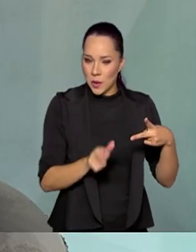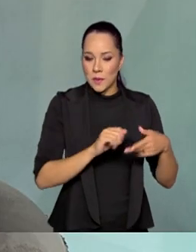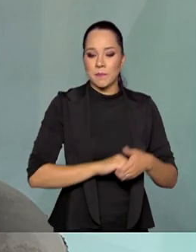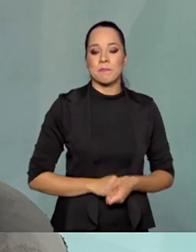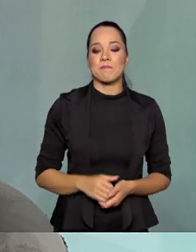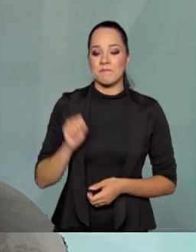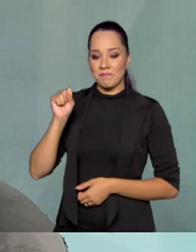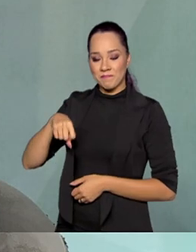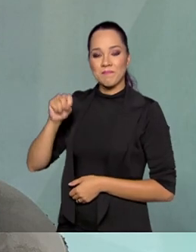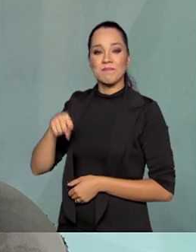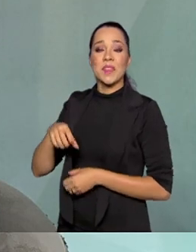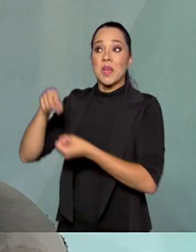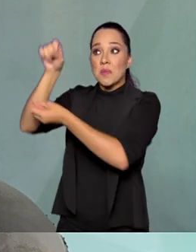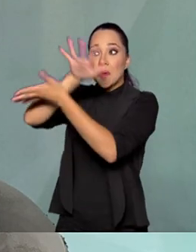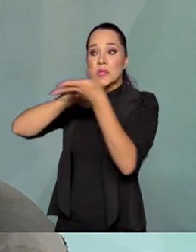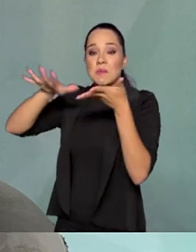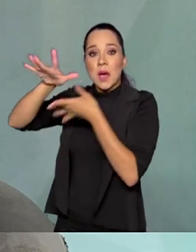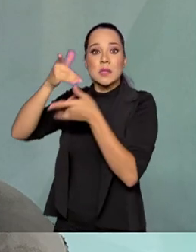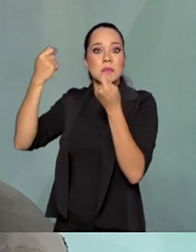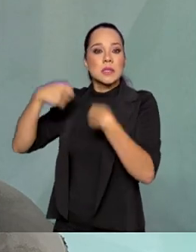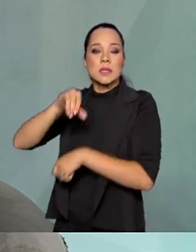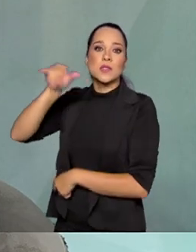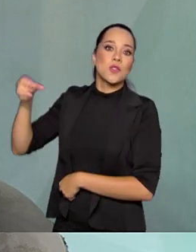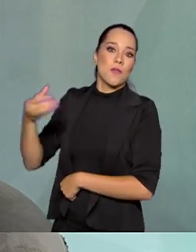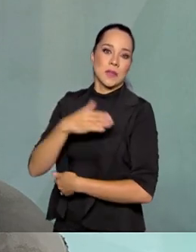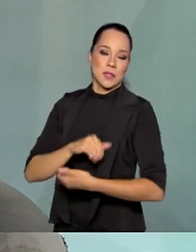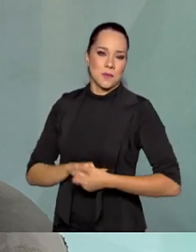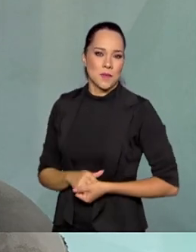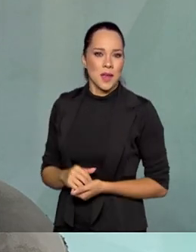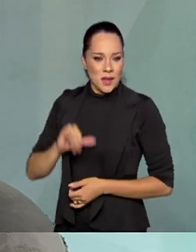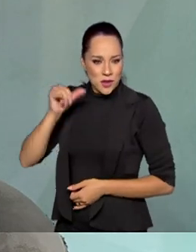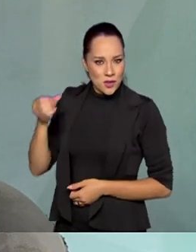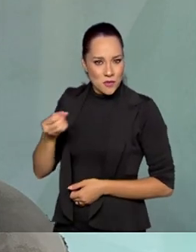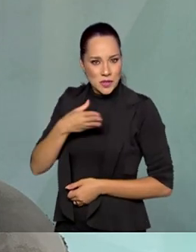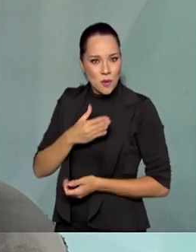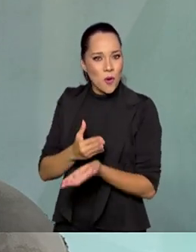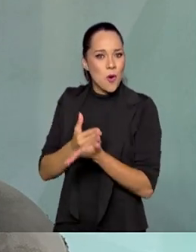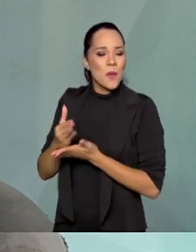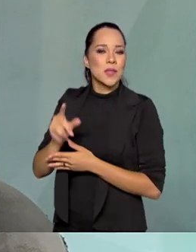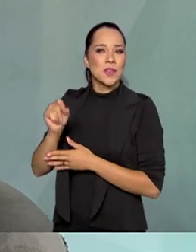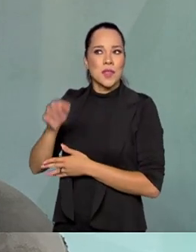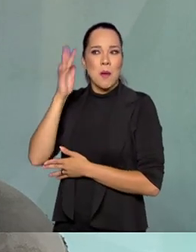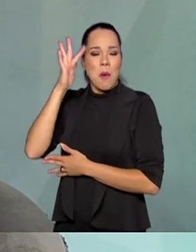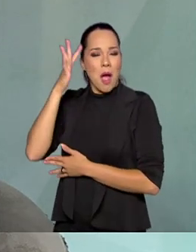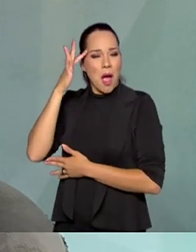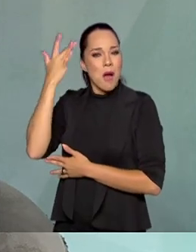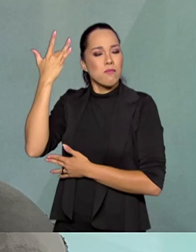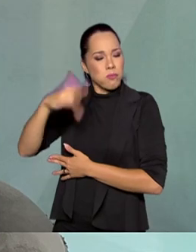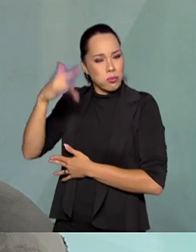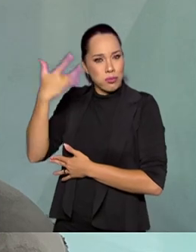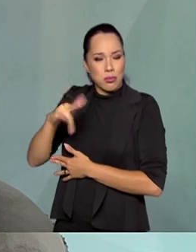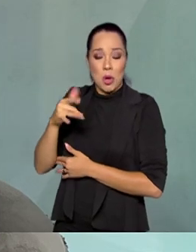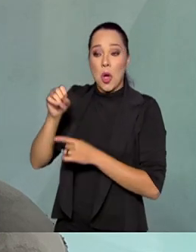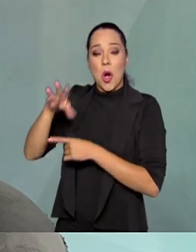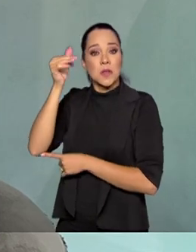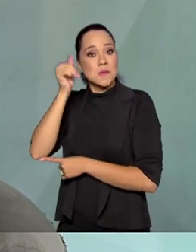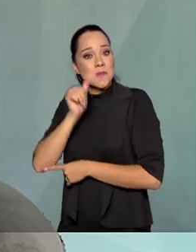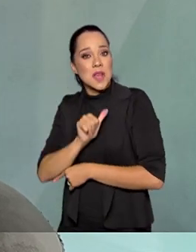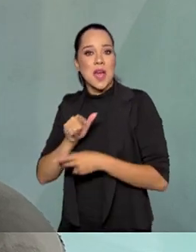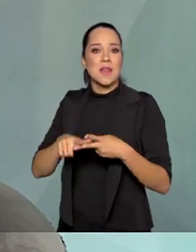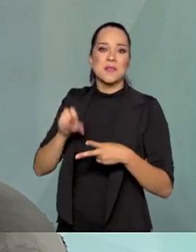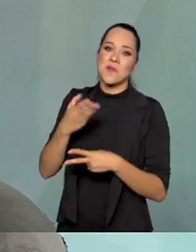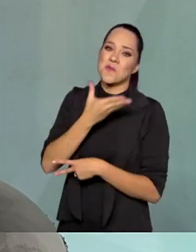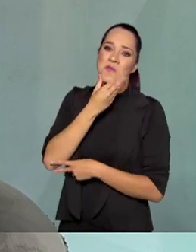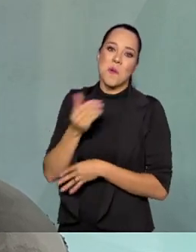Certamente, porque o espaço depende de inovação e a inovação normalmente vem das mentes brilhantes, sejam das meninas ou dos